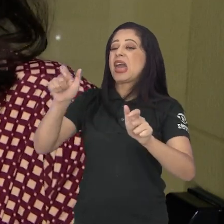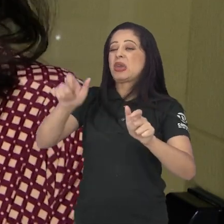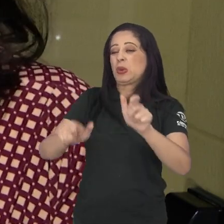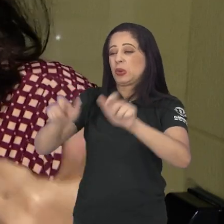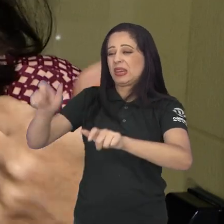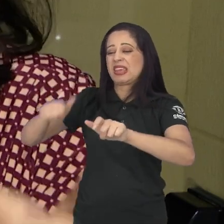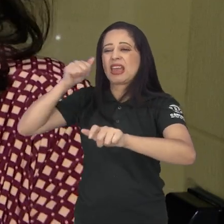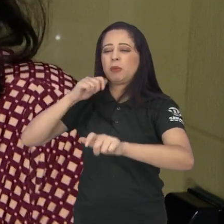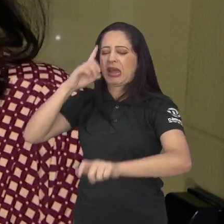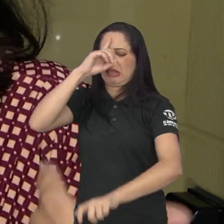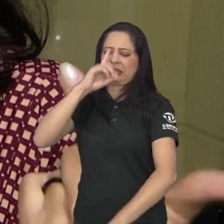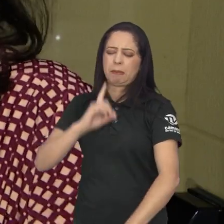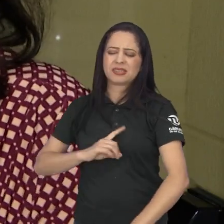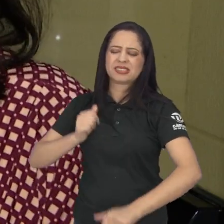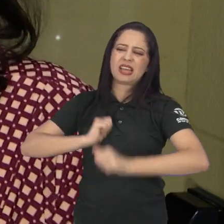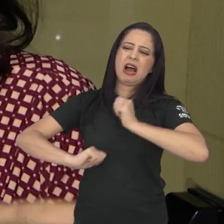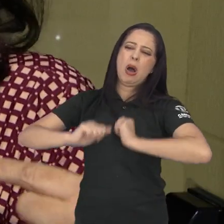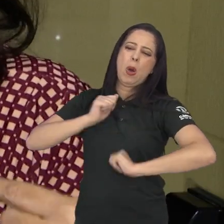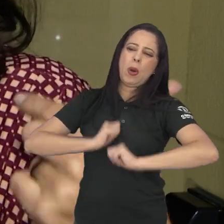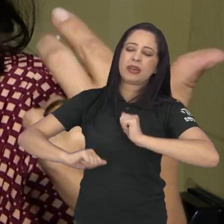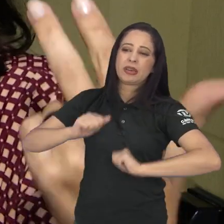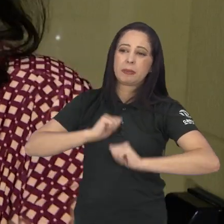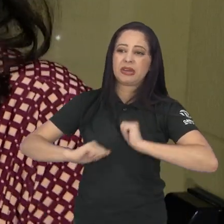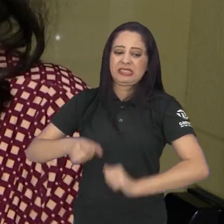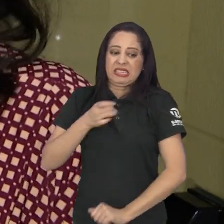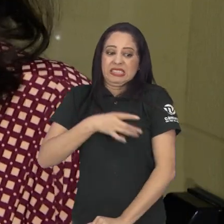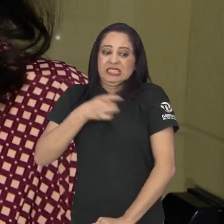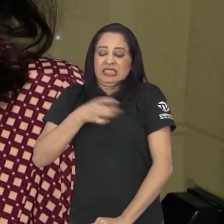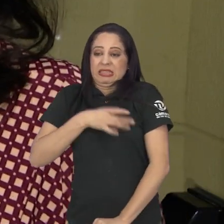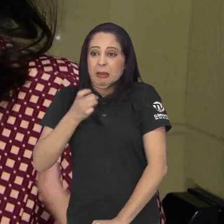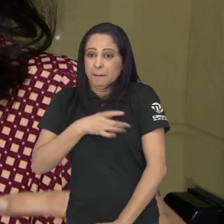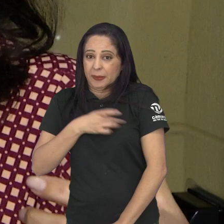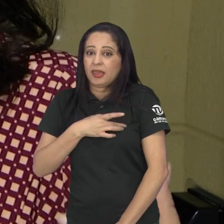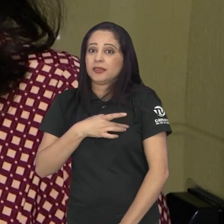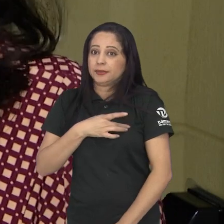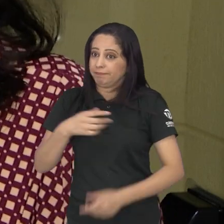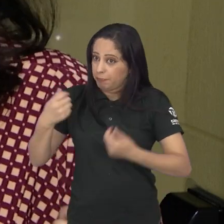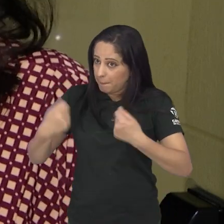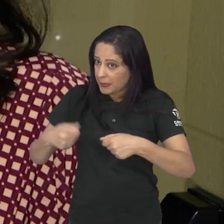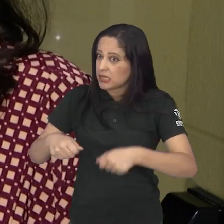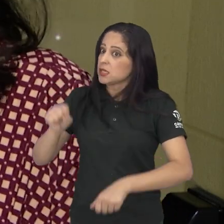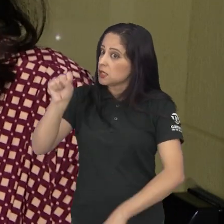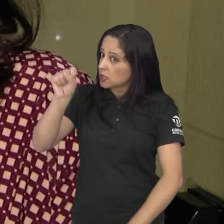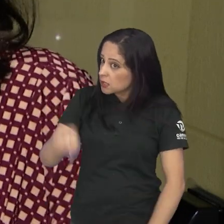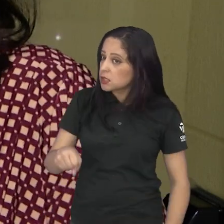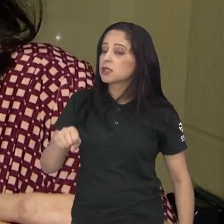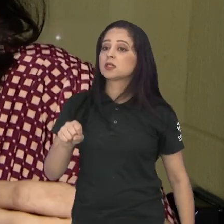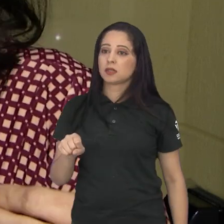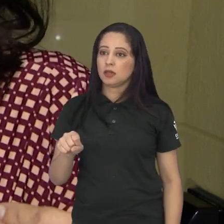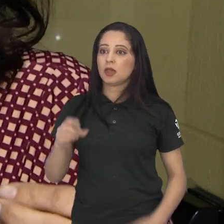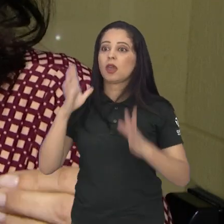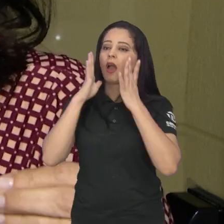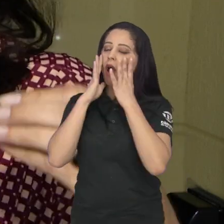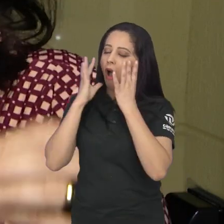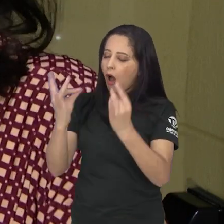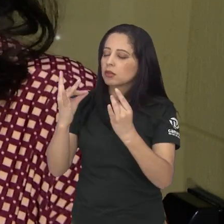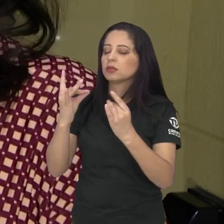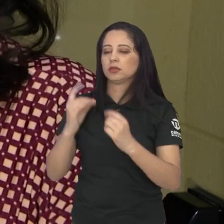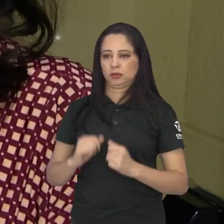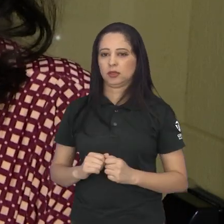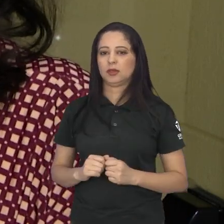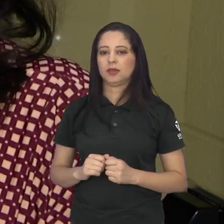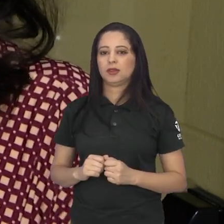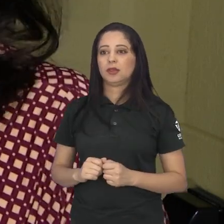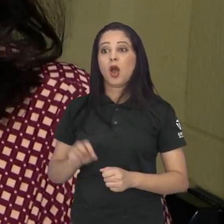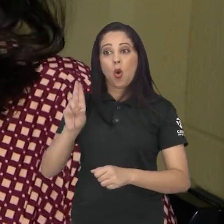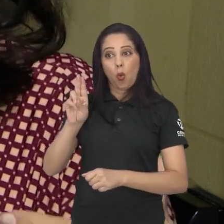mulheres passando por depressão, ansiedade, síndrome do pânico. Então, precisa, sim, a gente estar atento